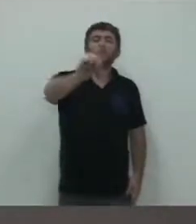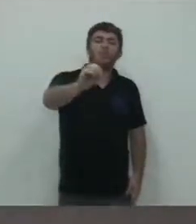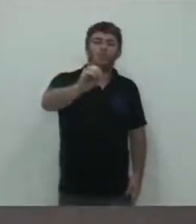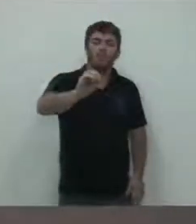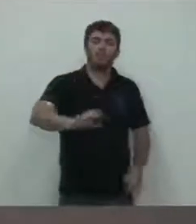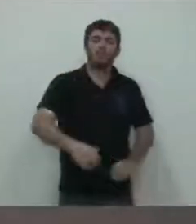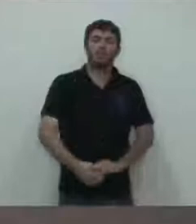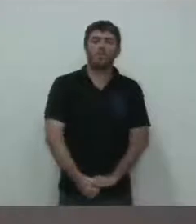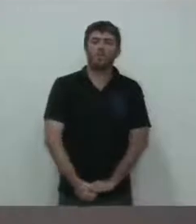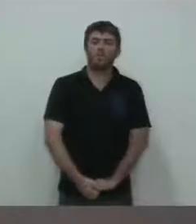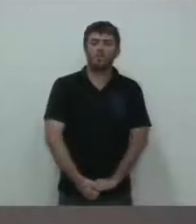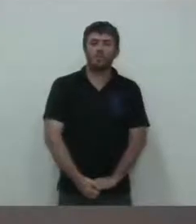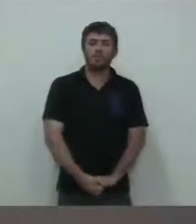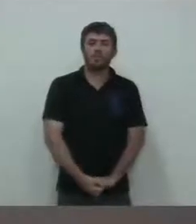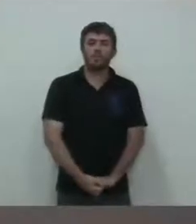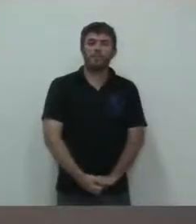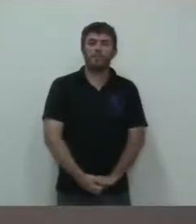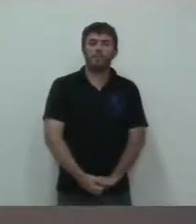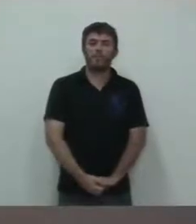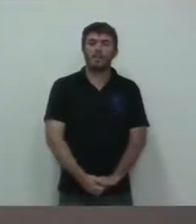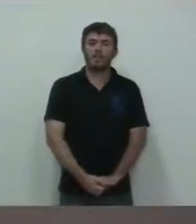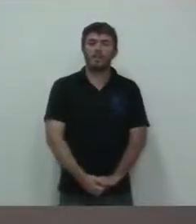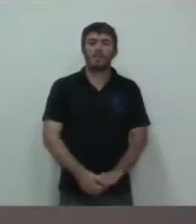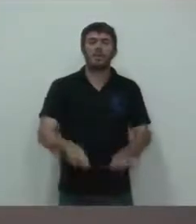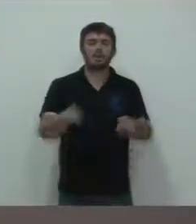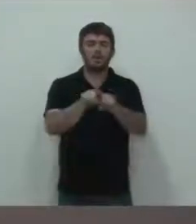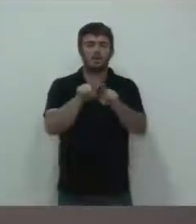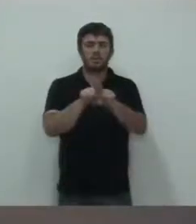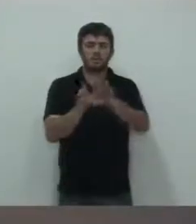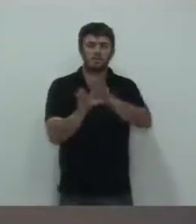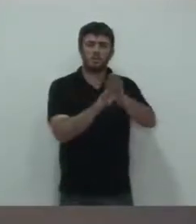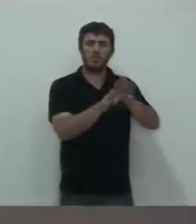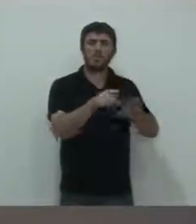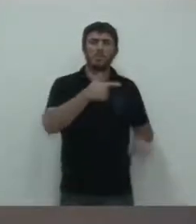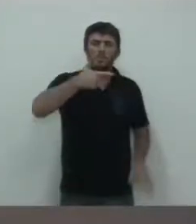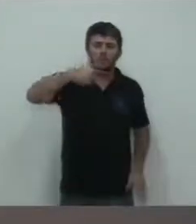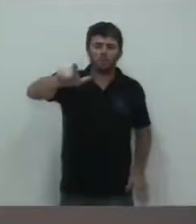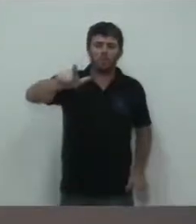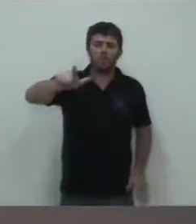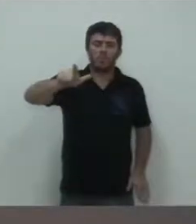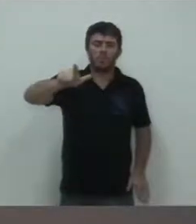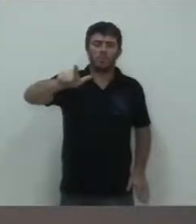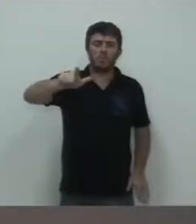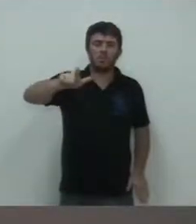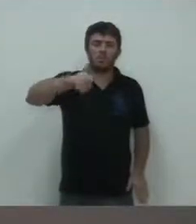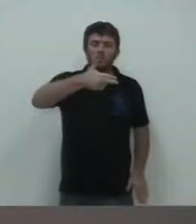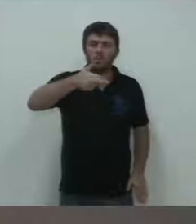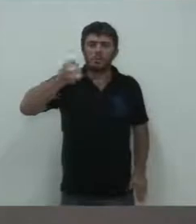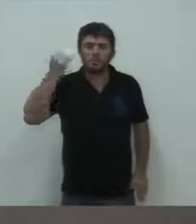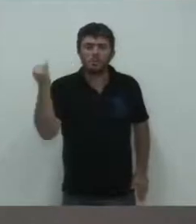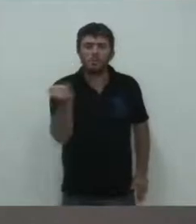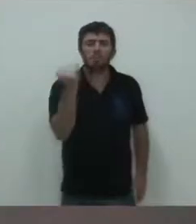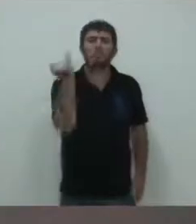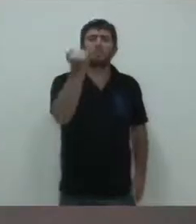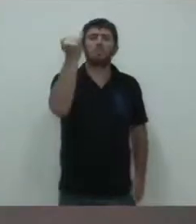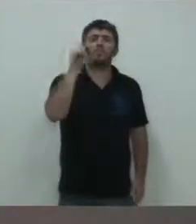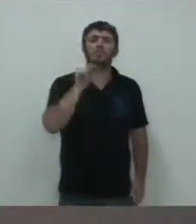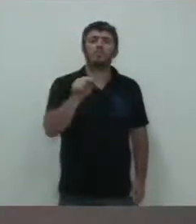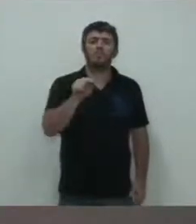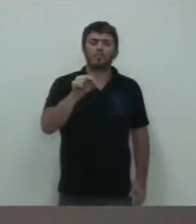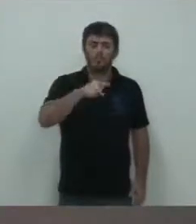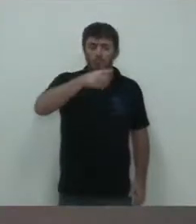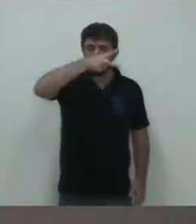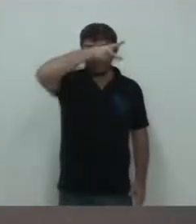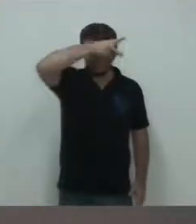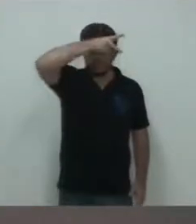Uma outra coisa importante que acontece, a Prefeitura,